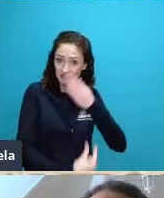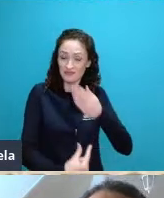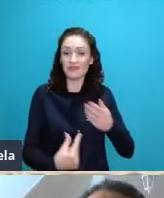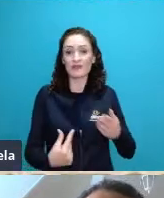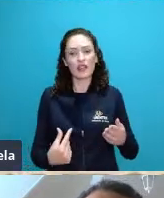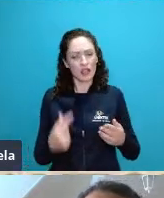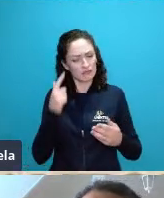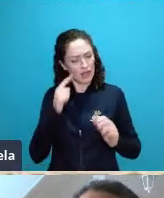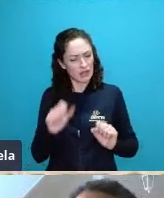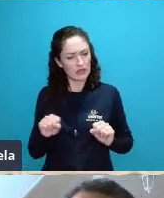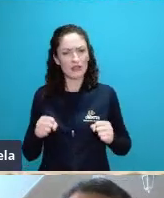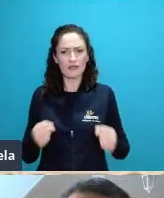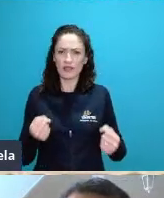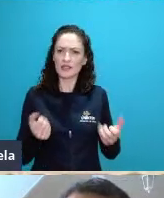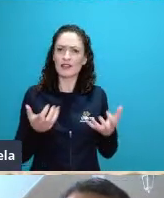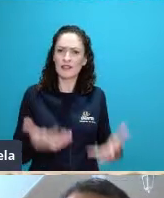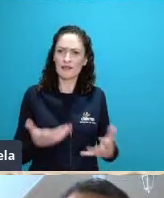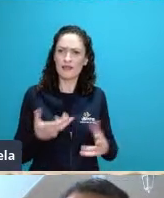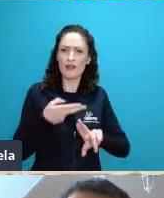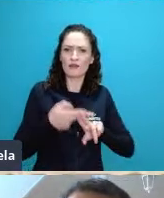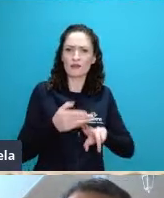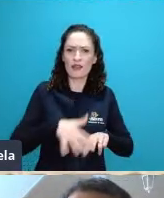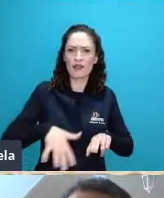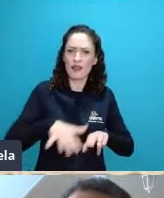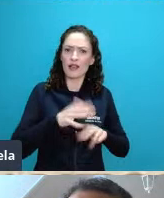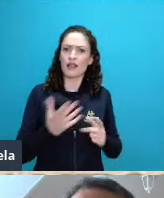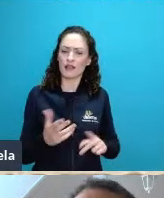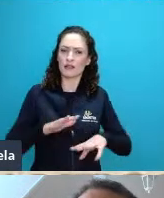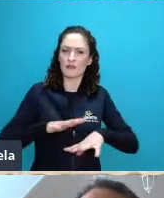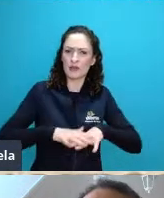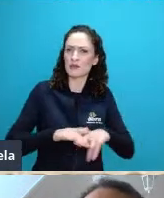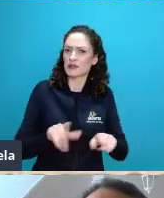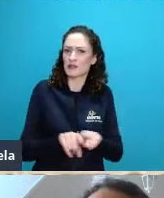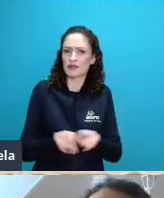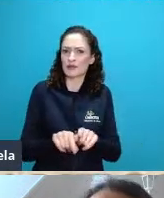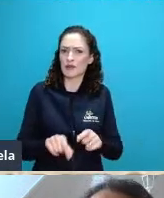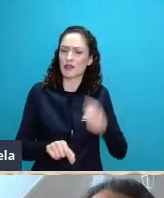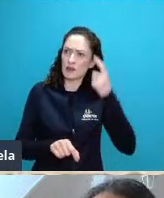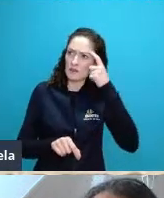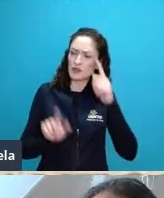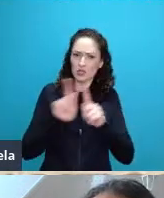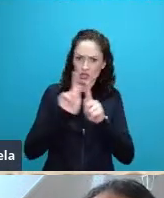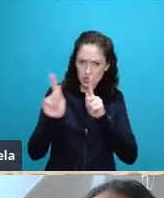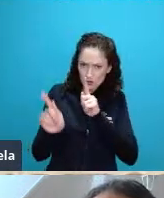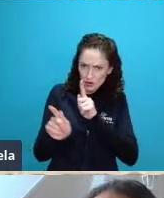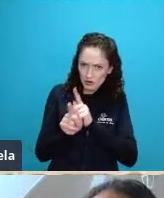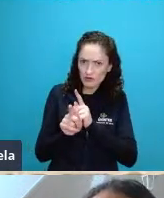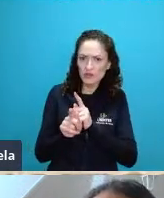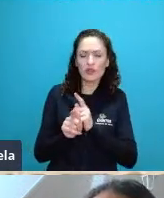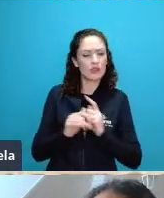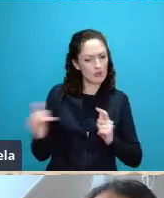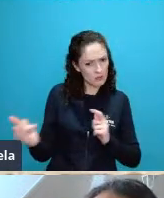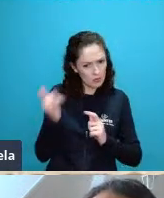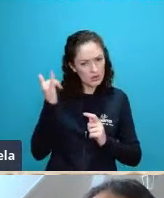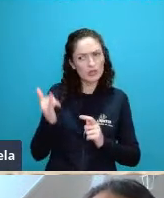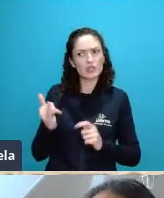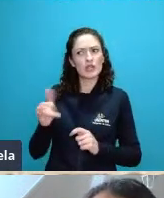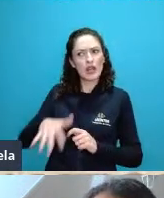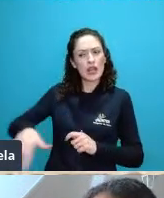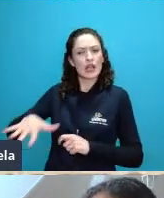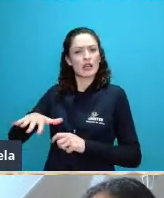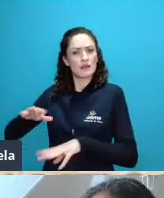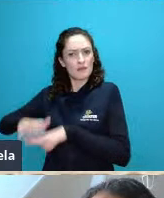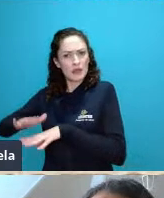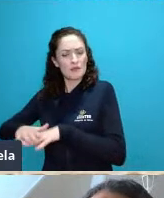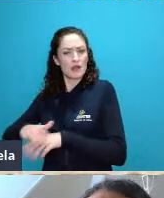de que a geografia deveria de fazer uso contínuo de técnicas estatísticas e